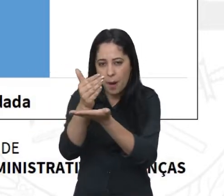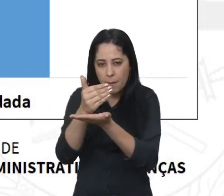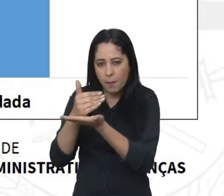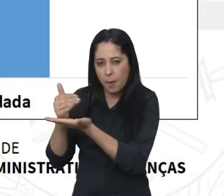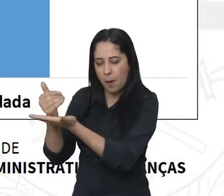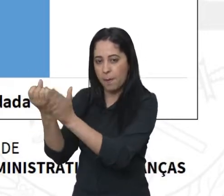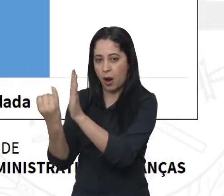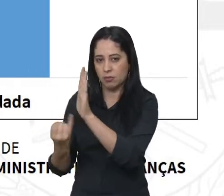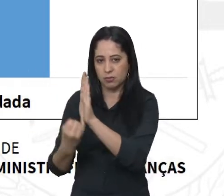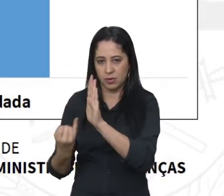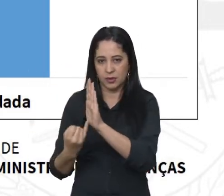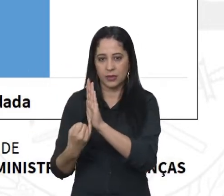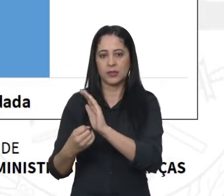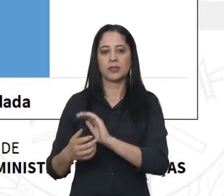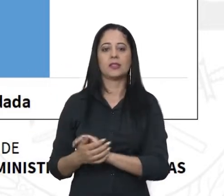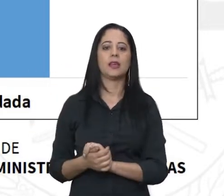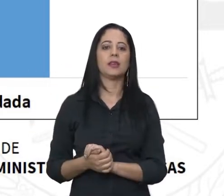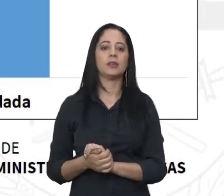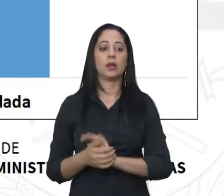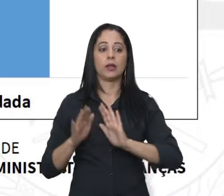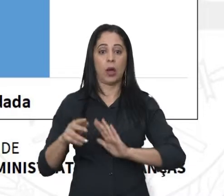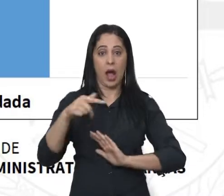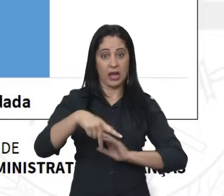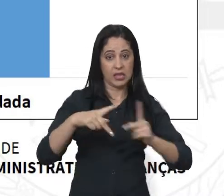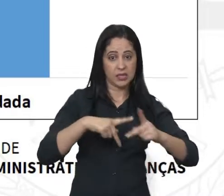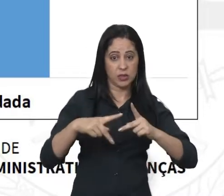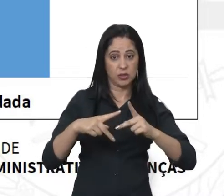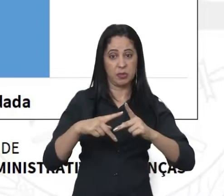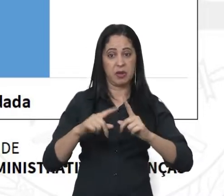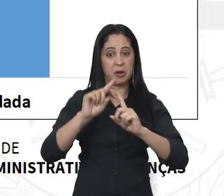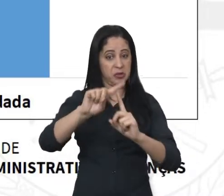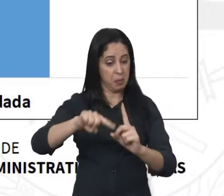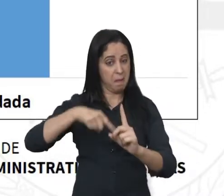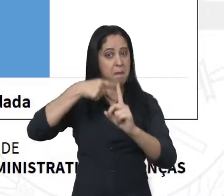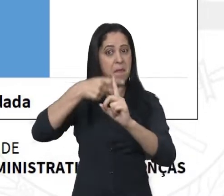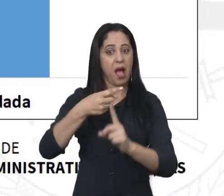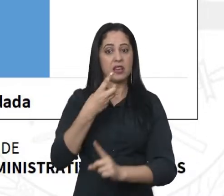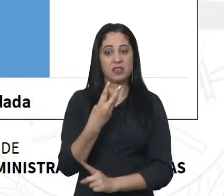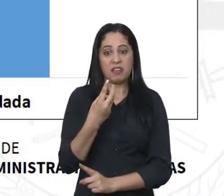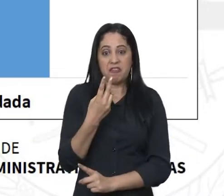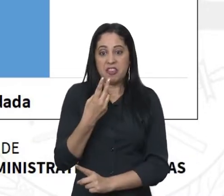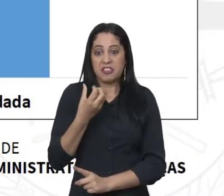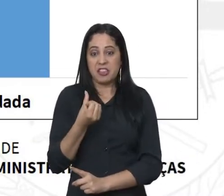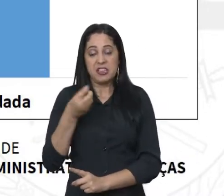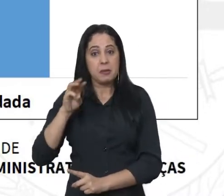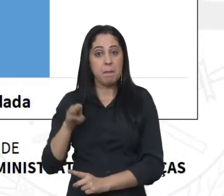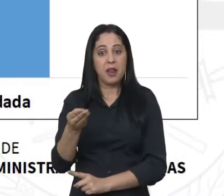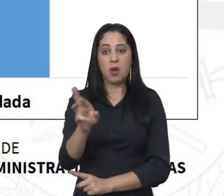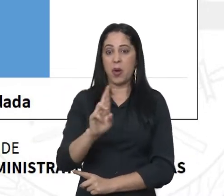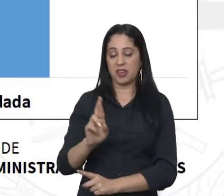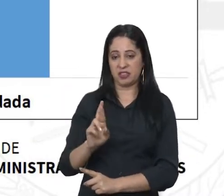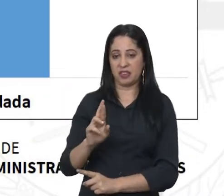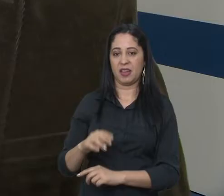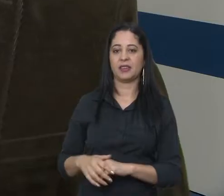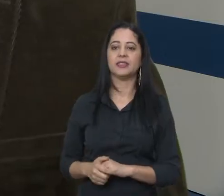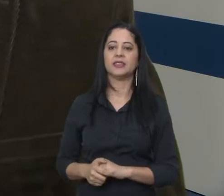foi de R$ 2,3 bilhões. O município teve um superávit de R$ 326 milhões.